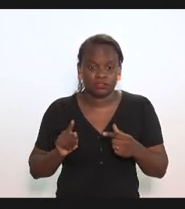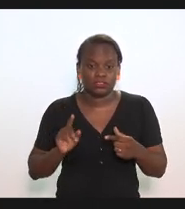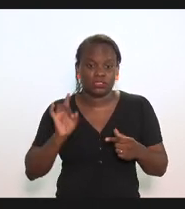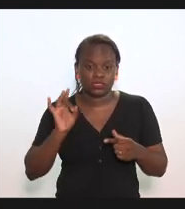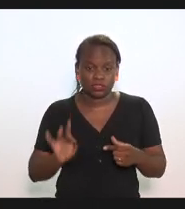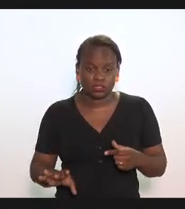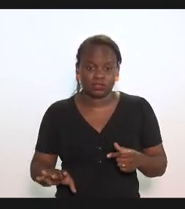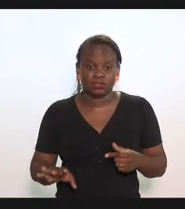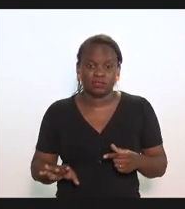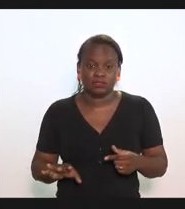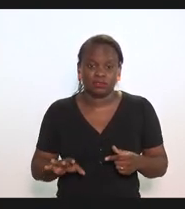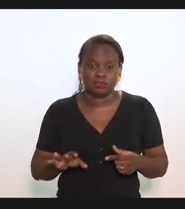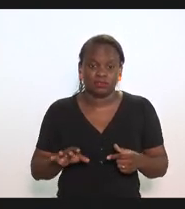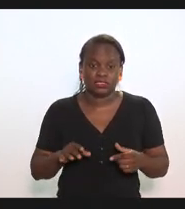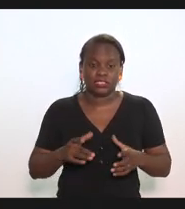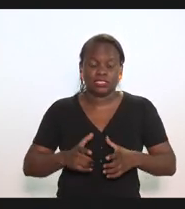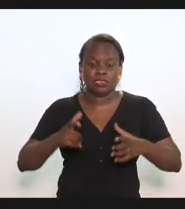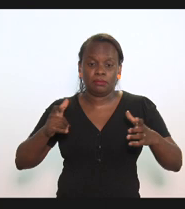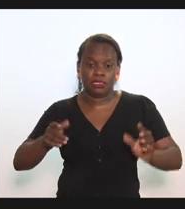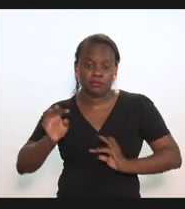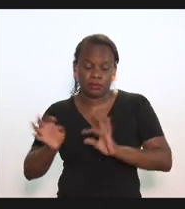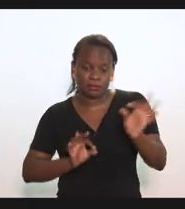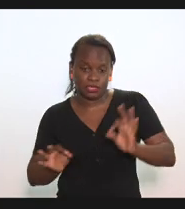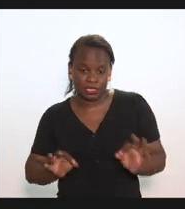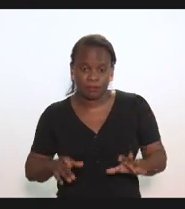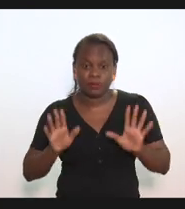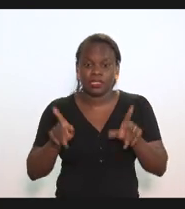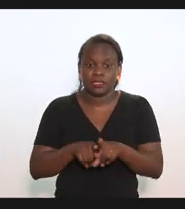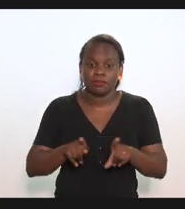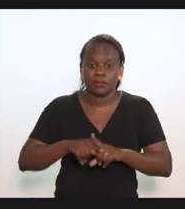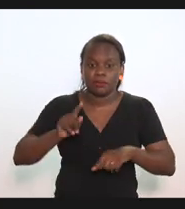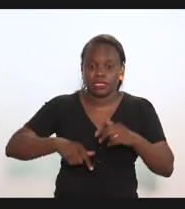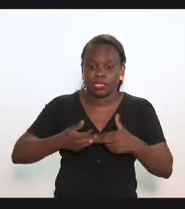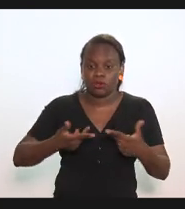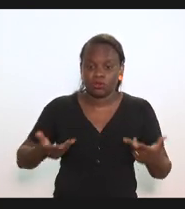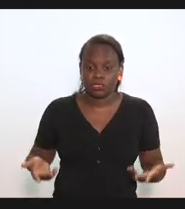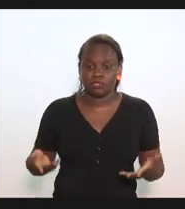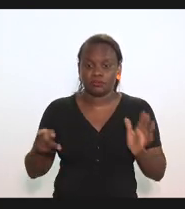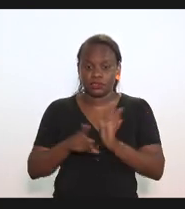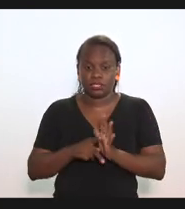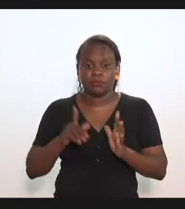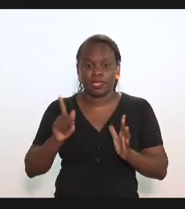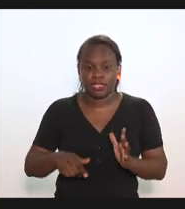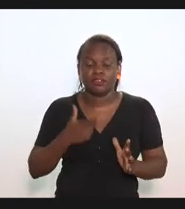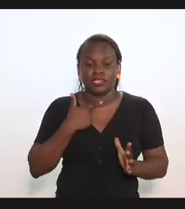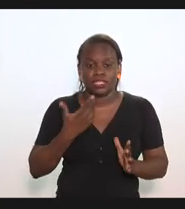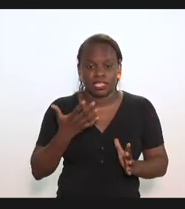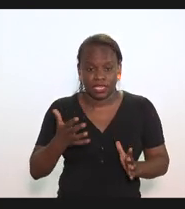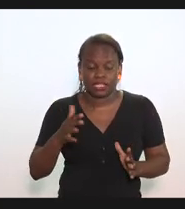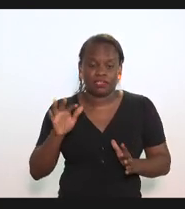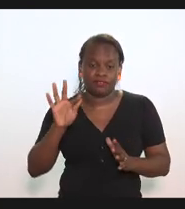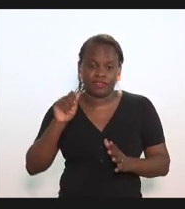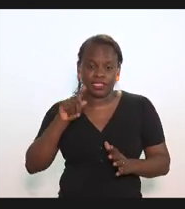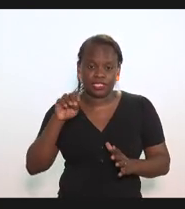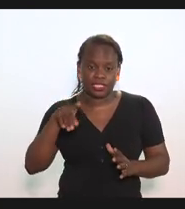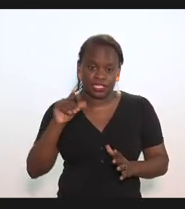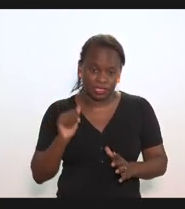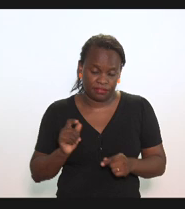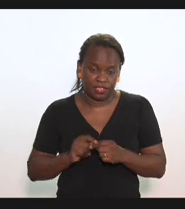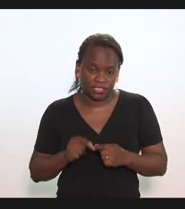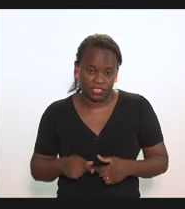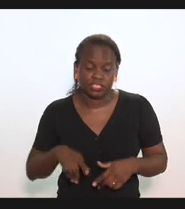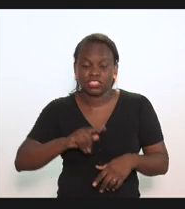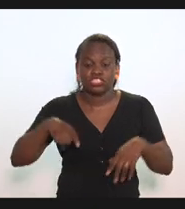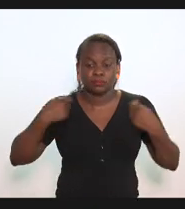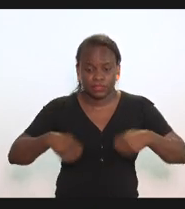somente ao tamanho da produção mas ao produto em si que é o que pretende a fazenda nós precisamos